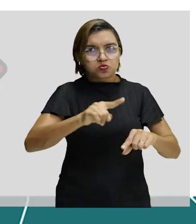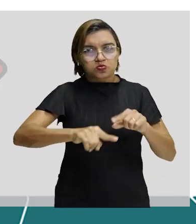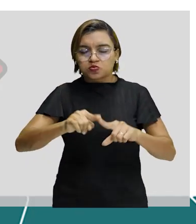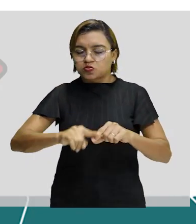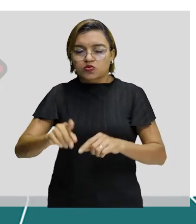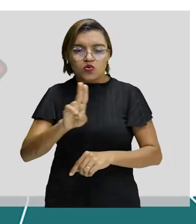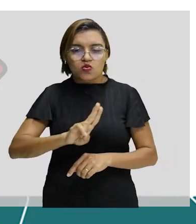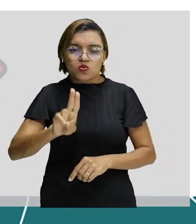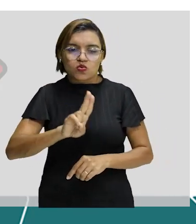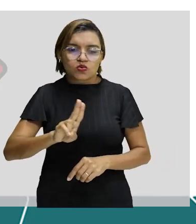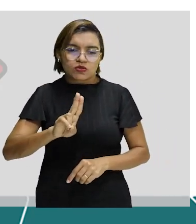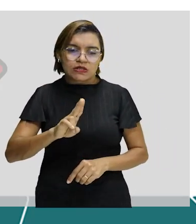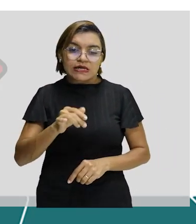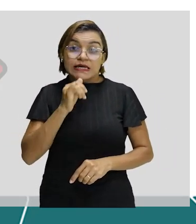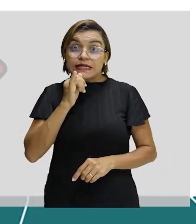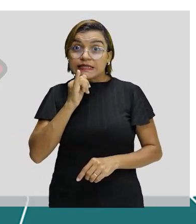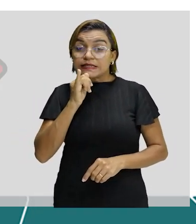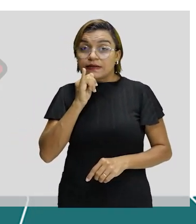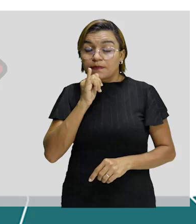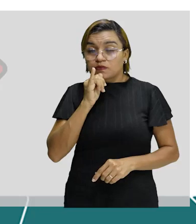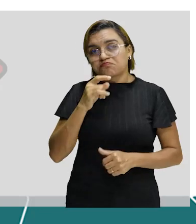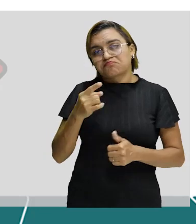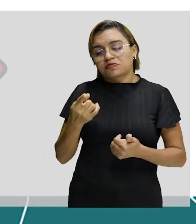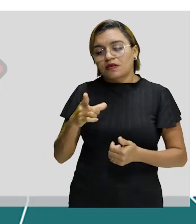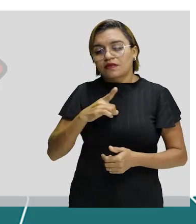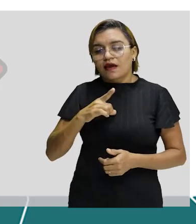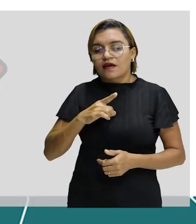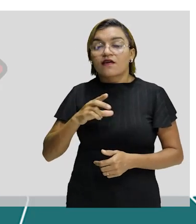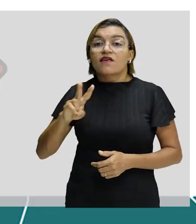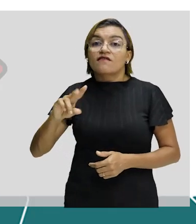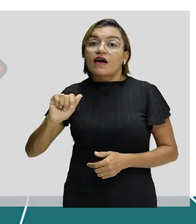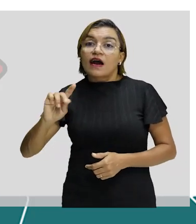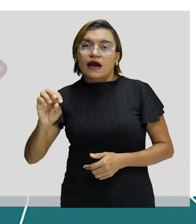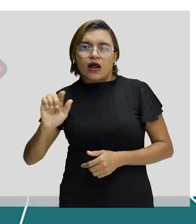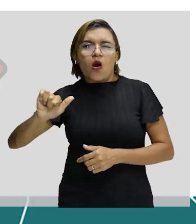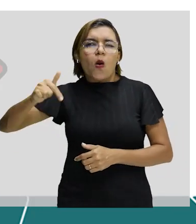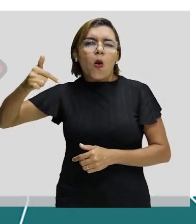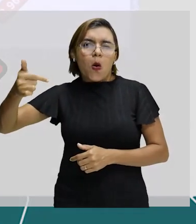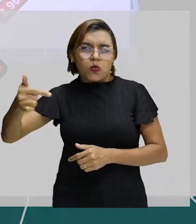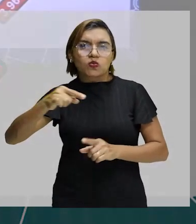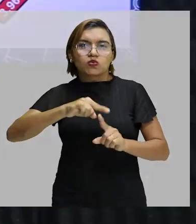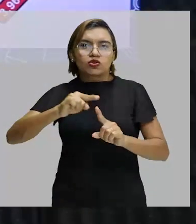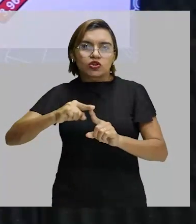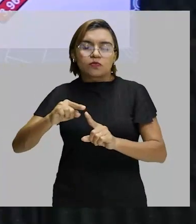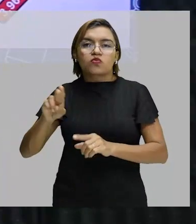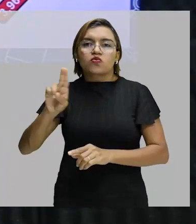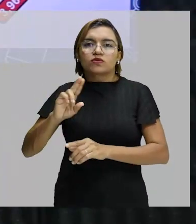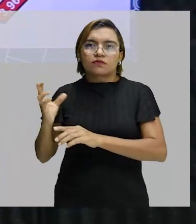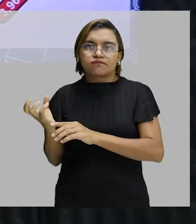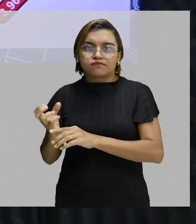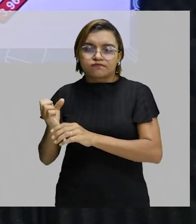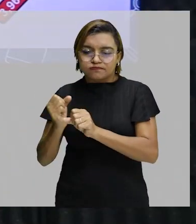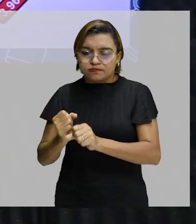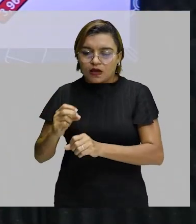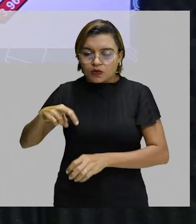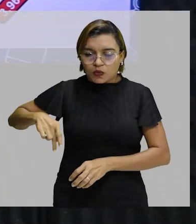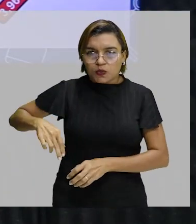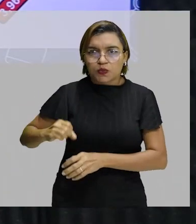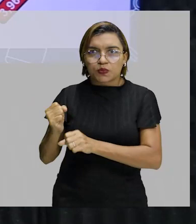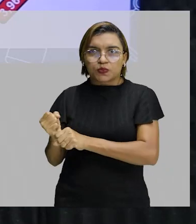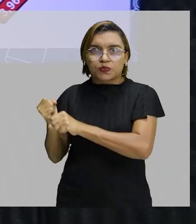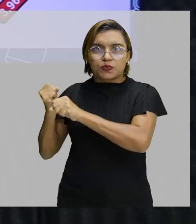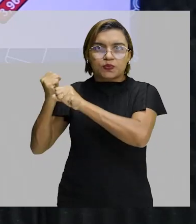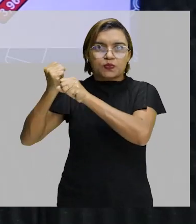no caso, temos o salto com vara, que ele utiliza uma vara, aqui é a impulsão do atleta, tem o saltômetro que tem uma distância de